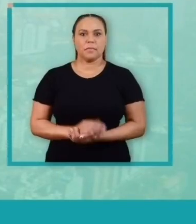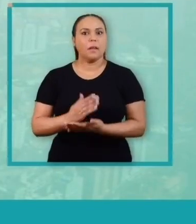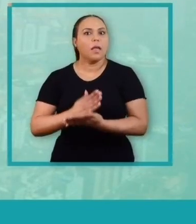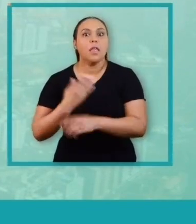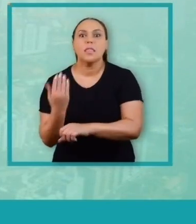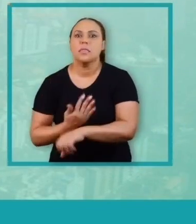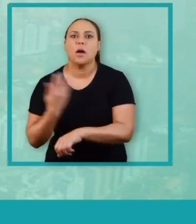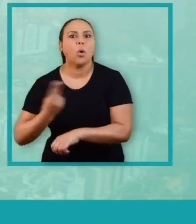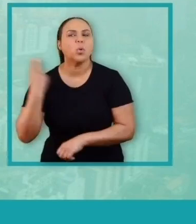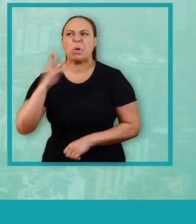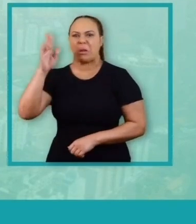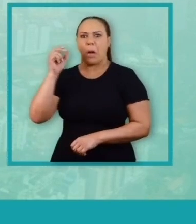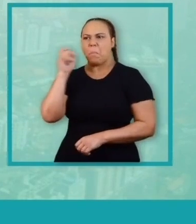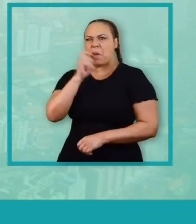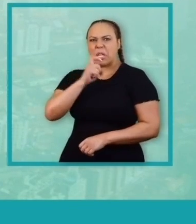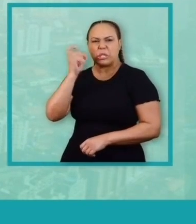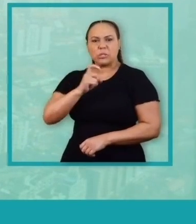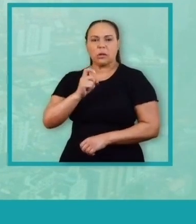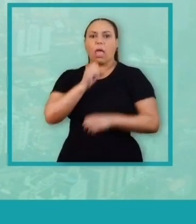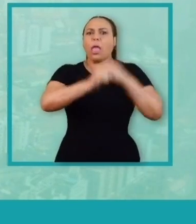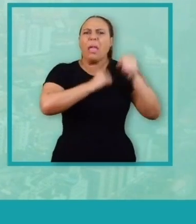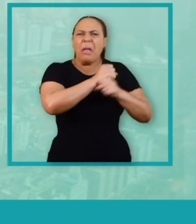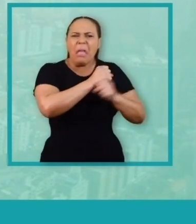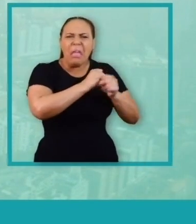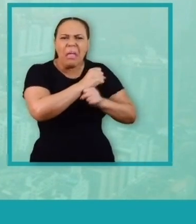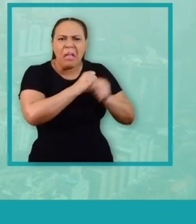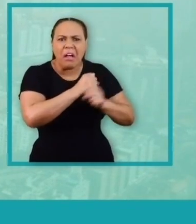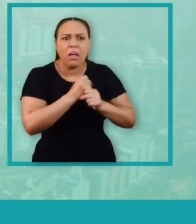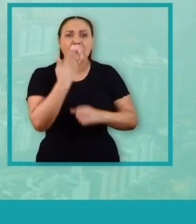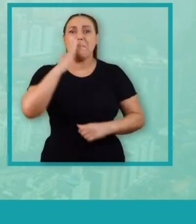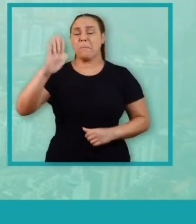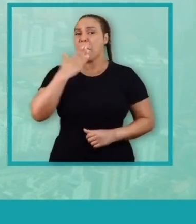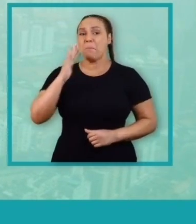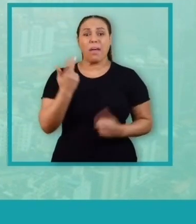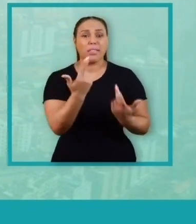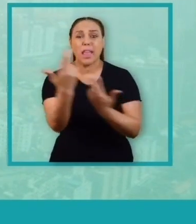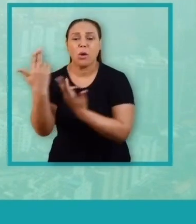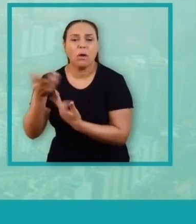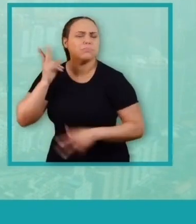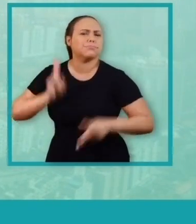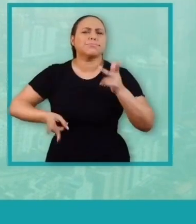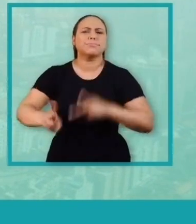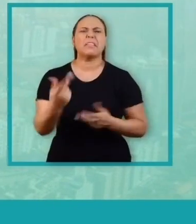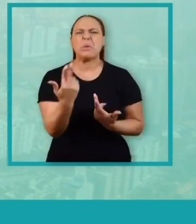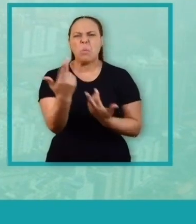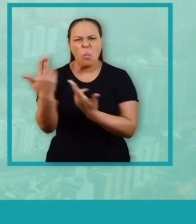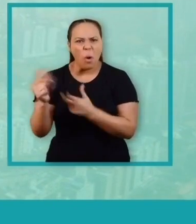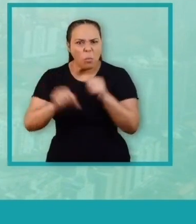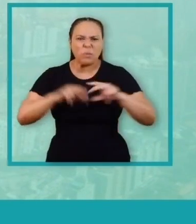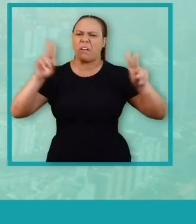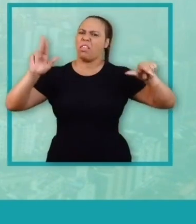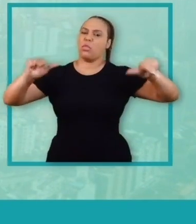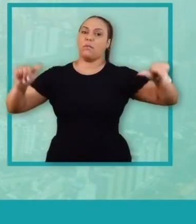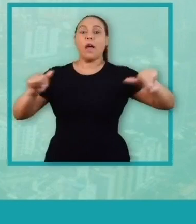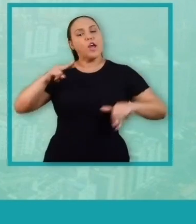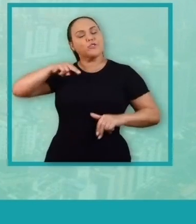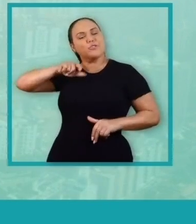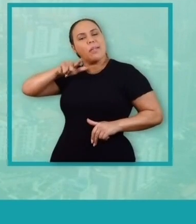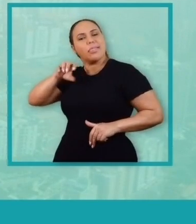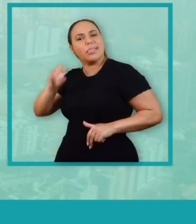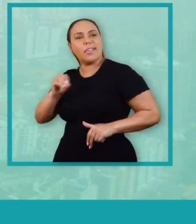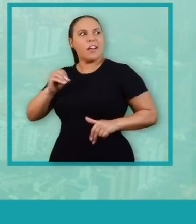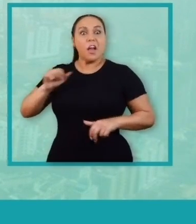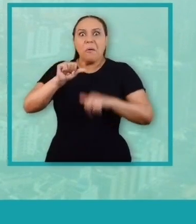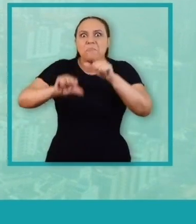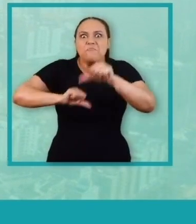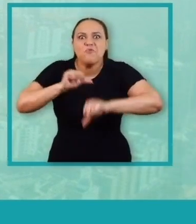Chega de candidatos oportunistas. Entra ano e sai ano. As promessas vazias continuam as mesmas. Sou o Nando Pinheiro.